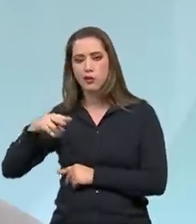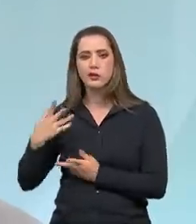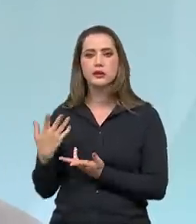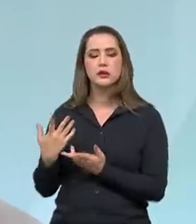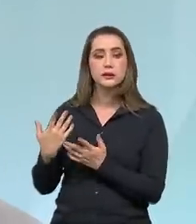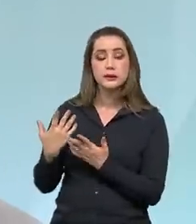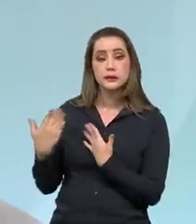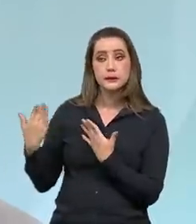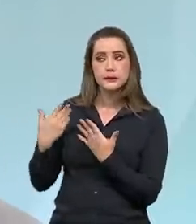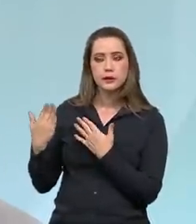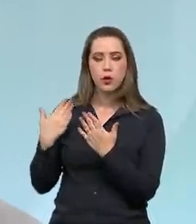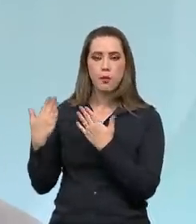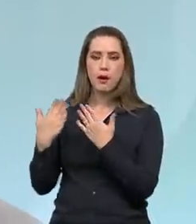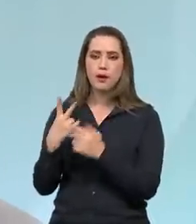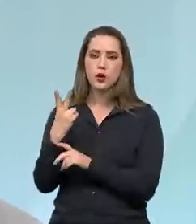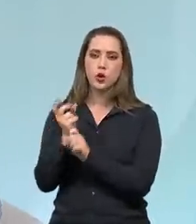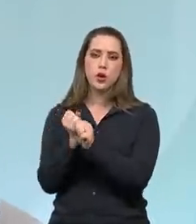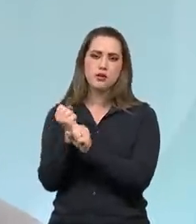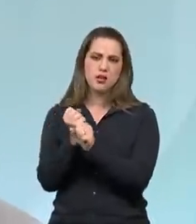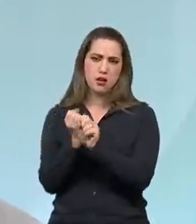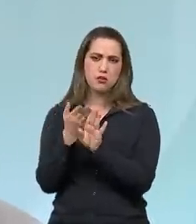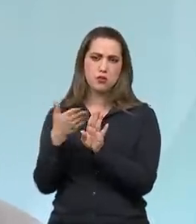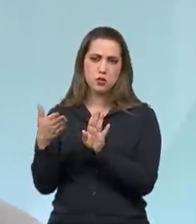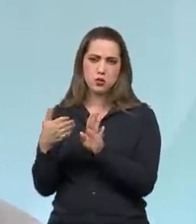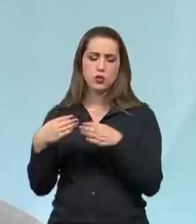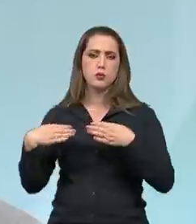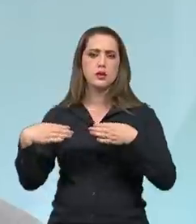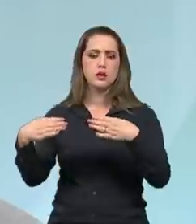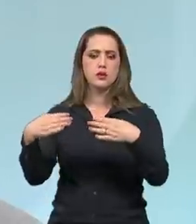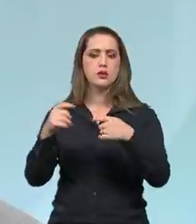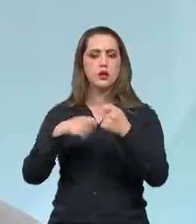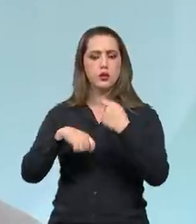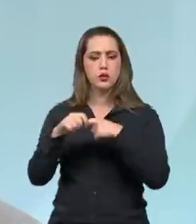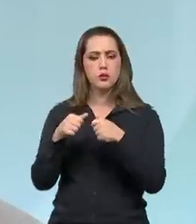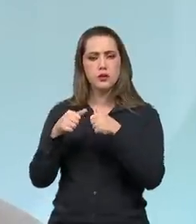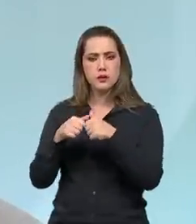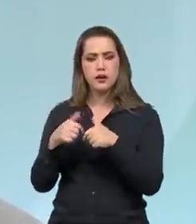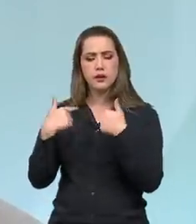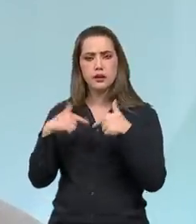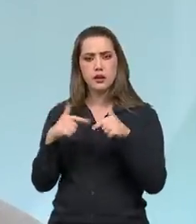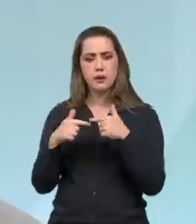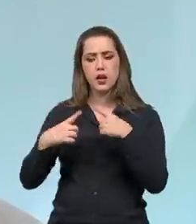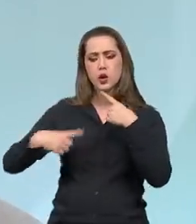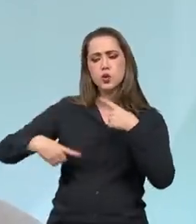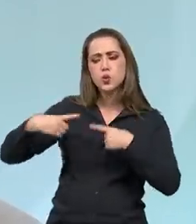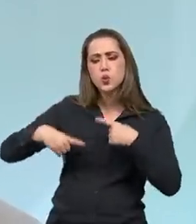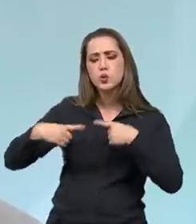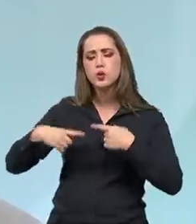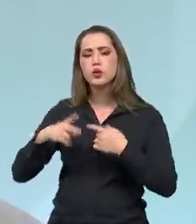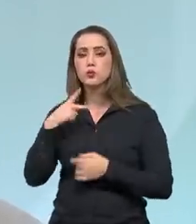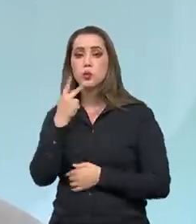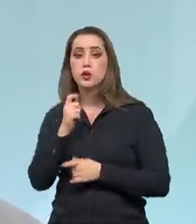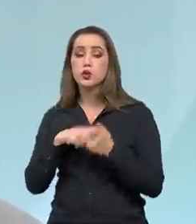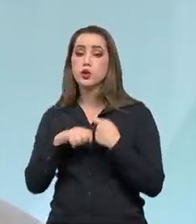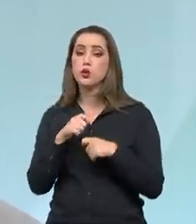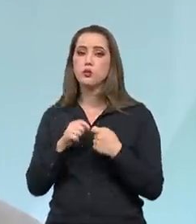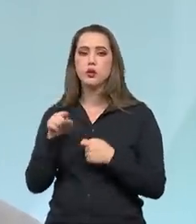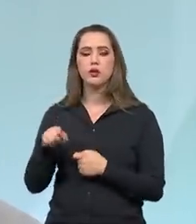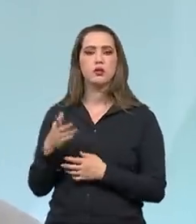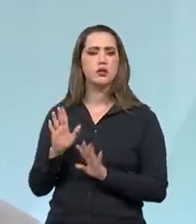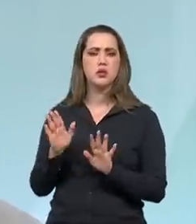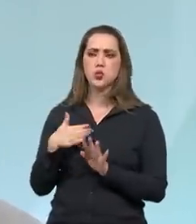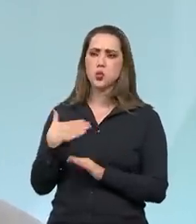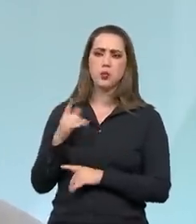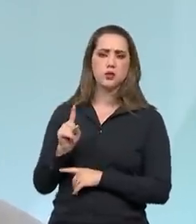primeiros anos trabalhando no Ministério da Economia, então, dentro das discussões de política econômica, isso, para mim, não